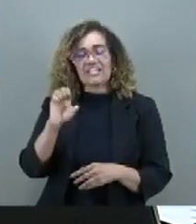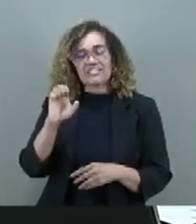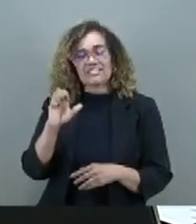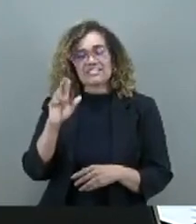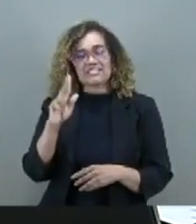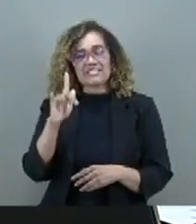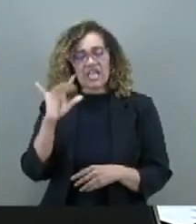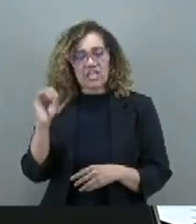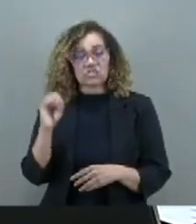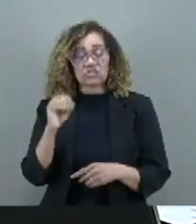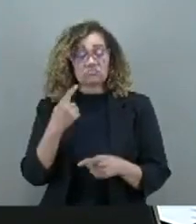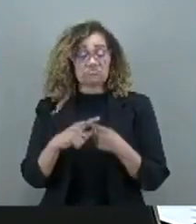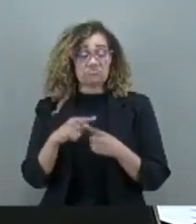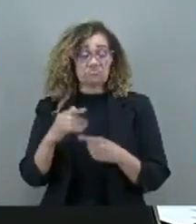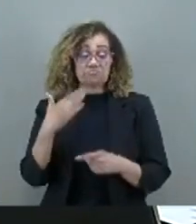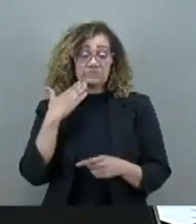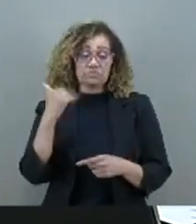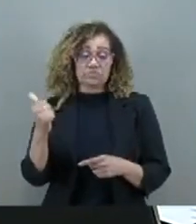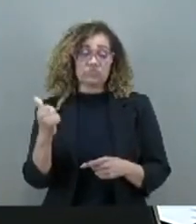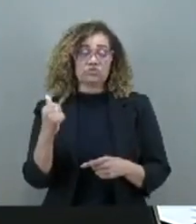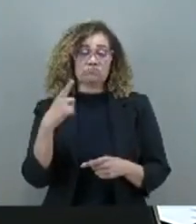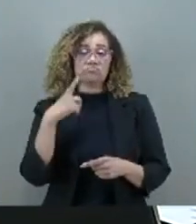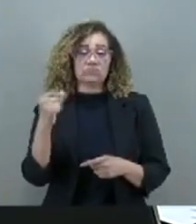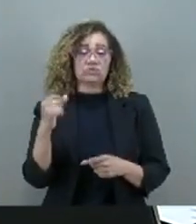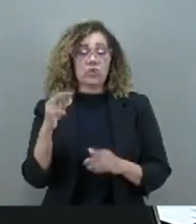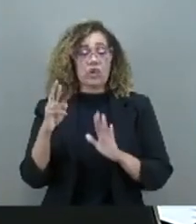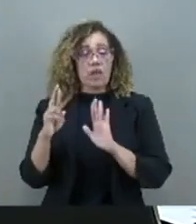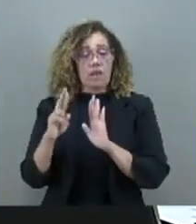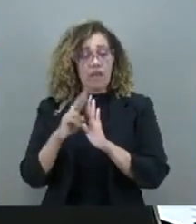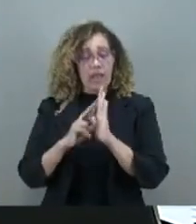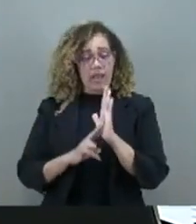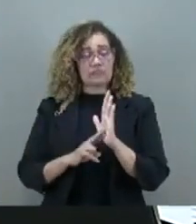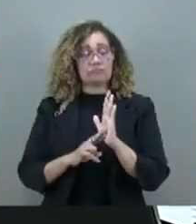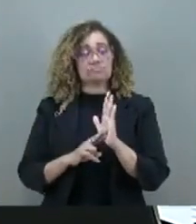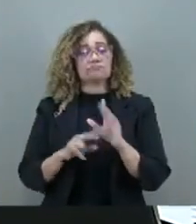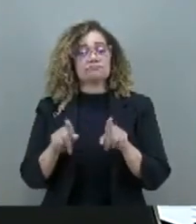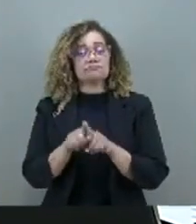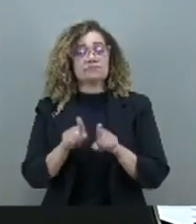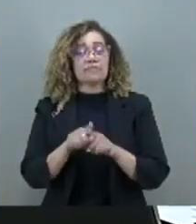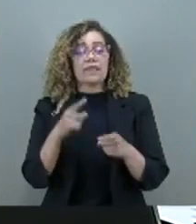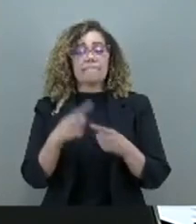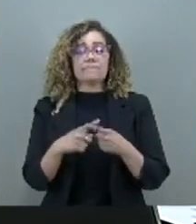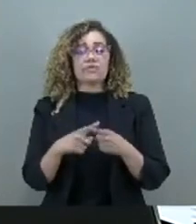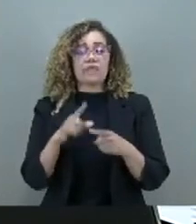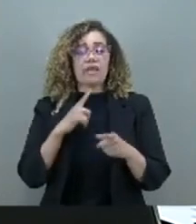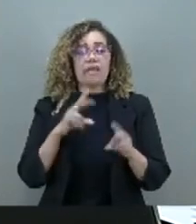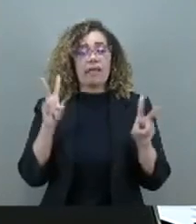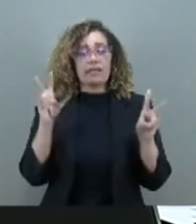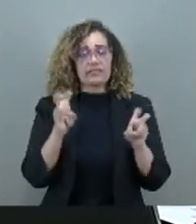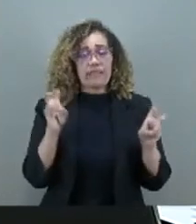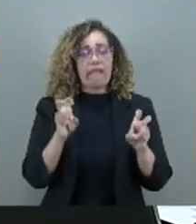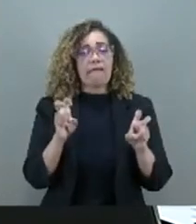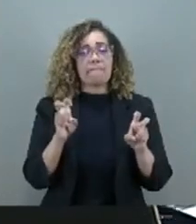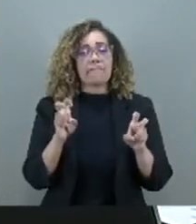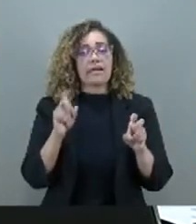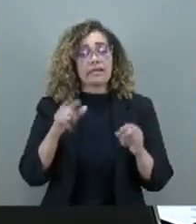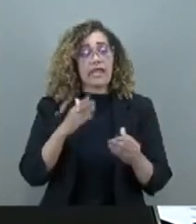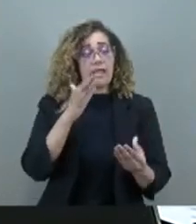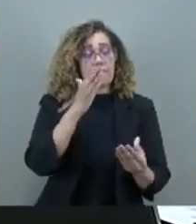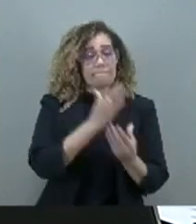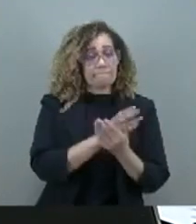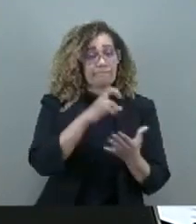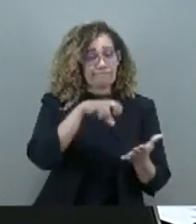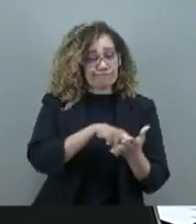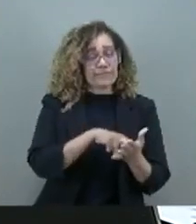por me designar relator. Eu fico muito orgulhosa, justamente em matérias que a gente trata de processo penal,